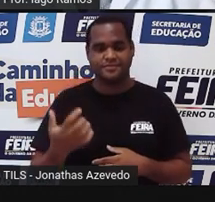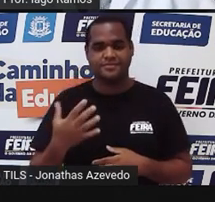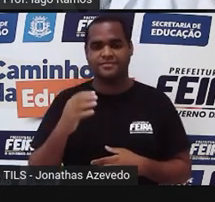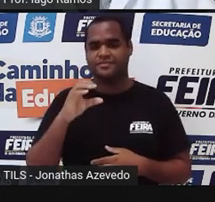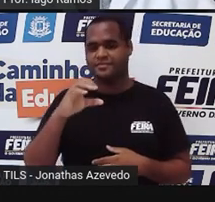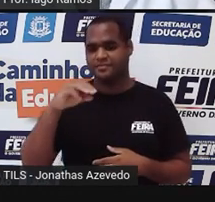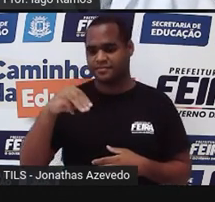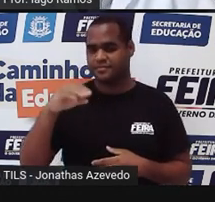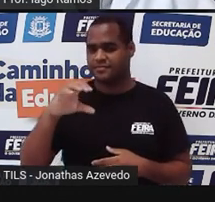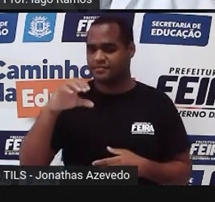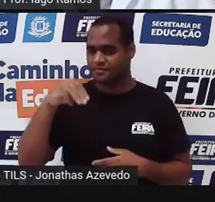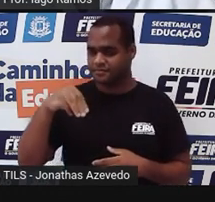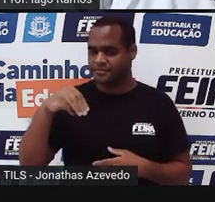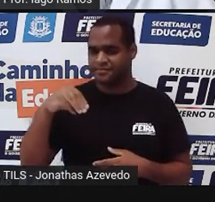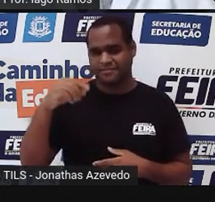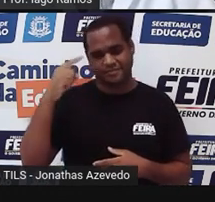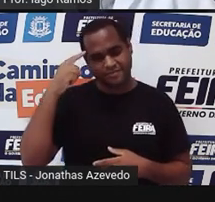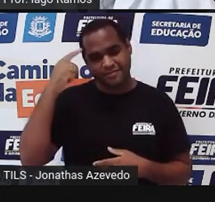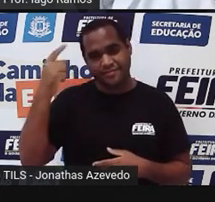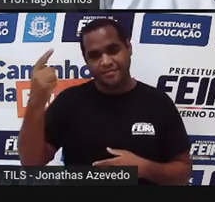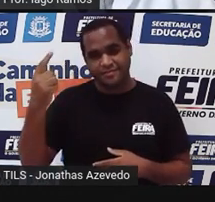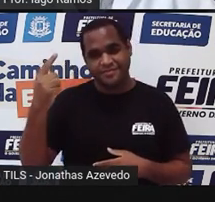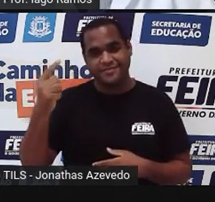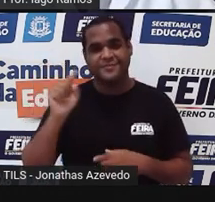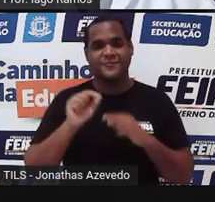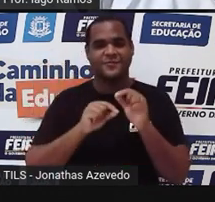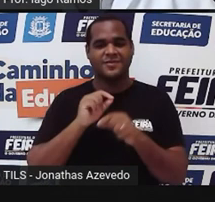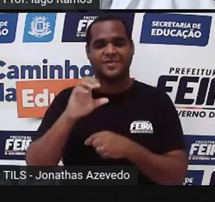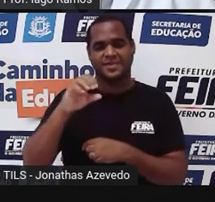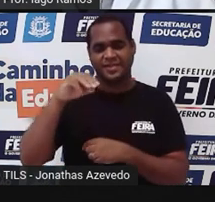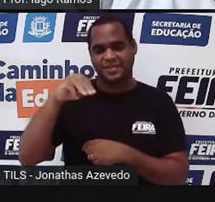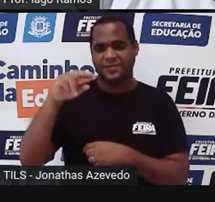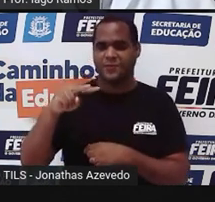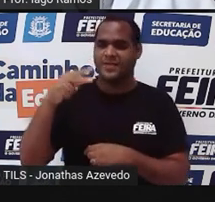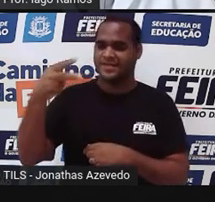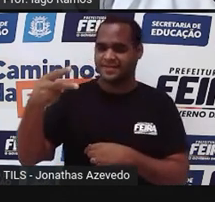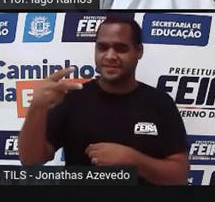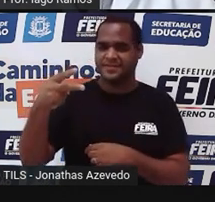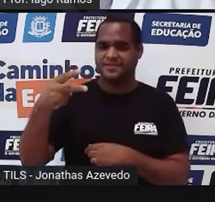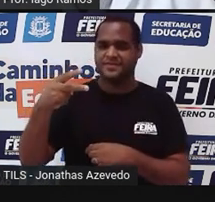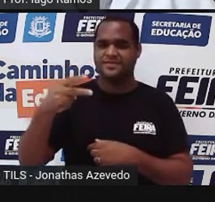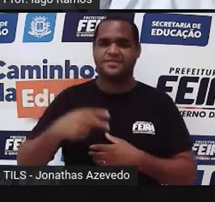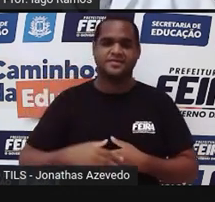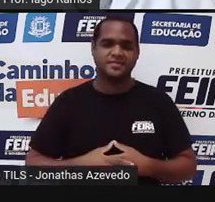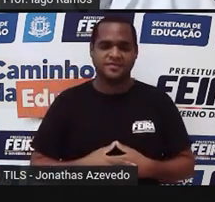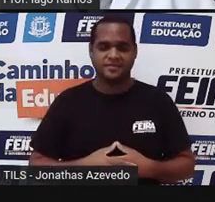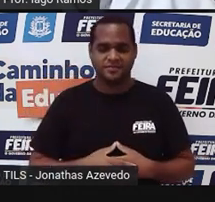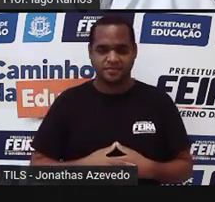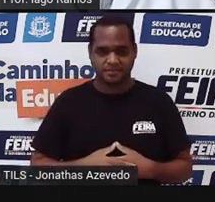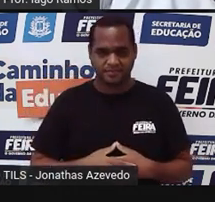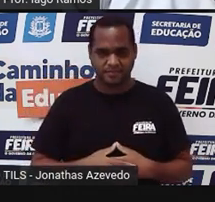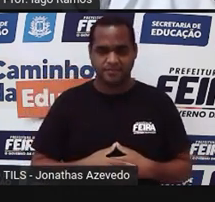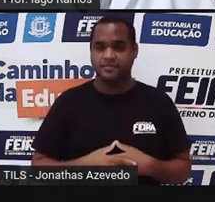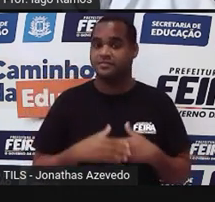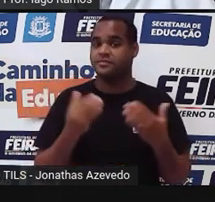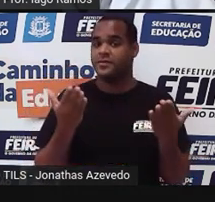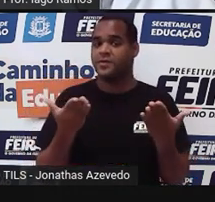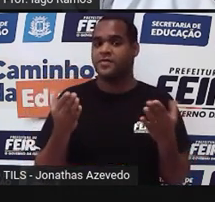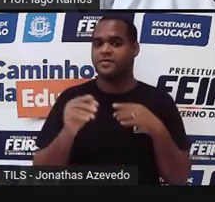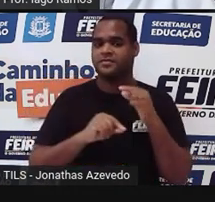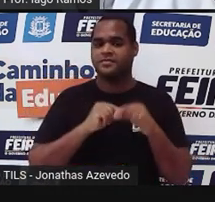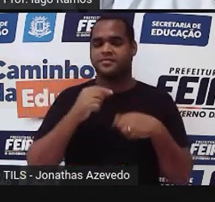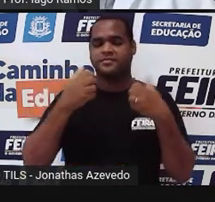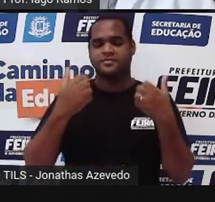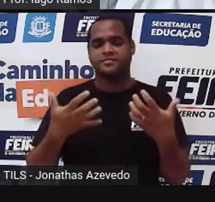centímetro volta a ser, vai ser, centímetro quadrado. E aí, agora, galerinha, é